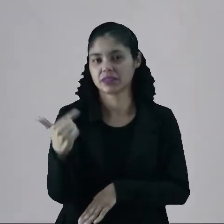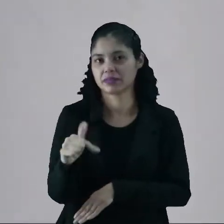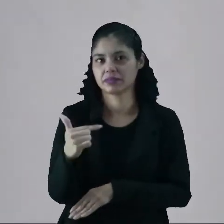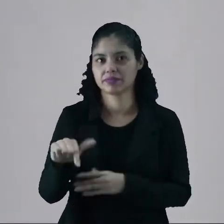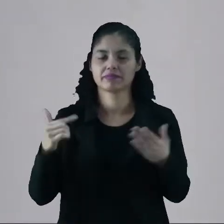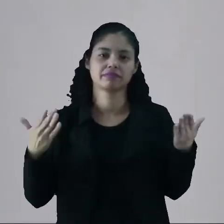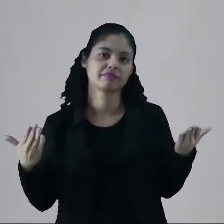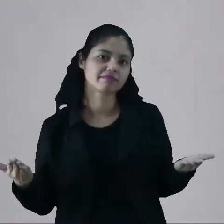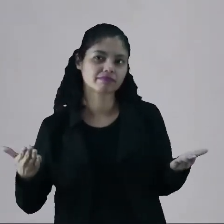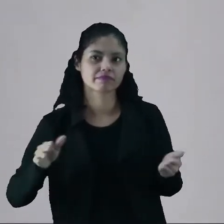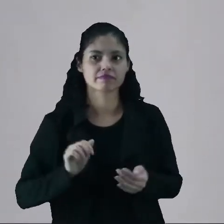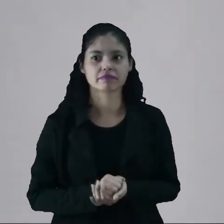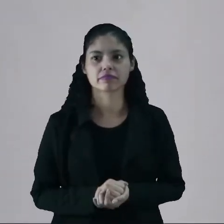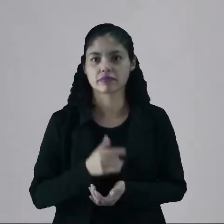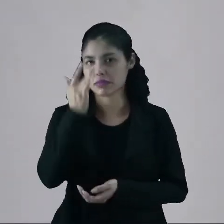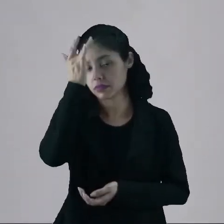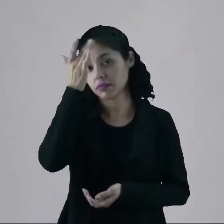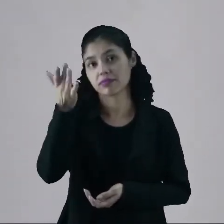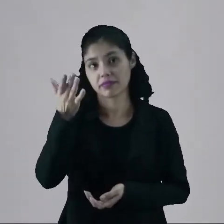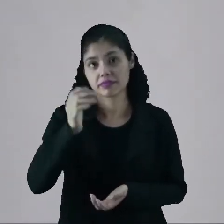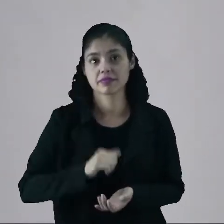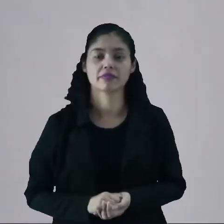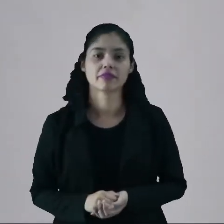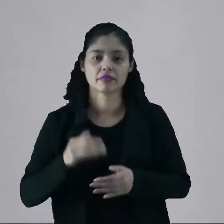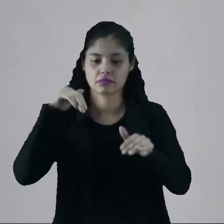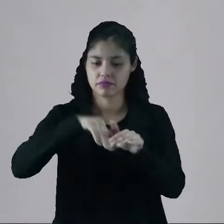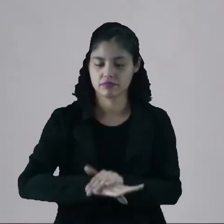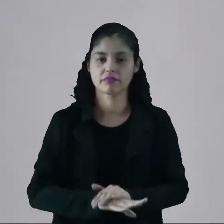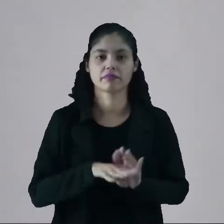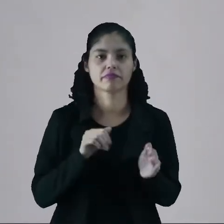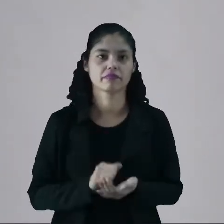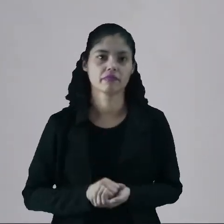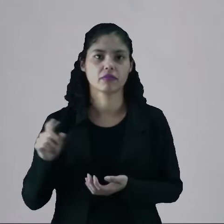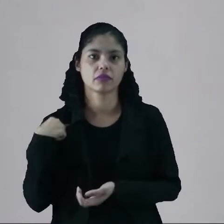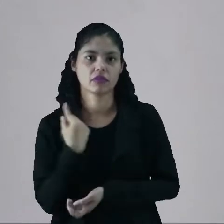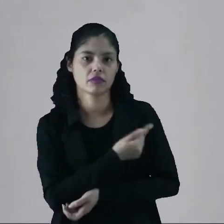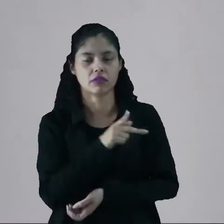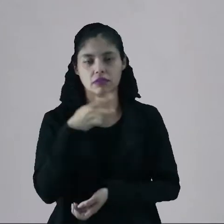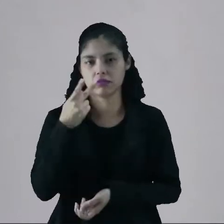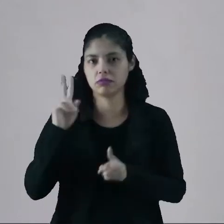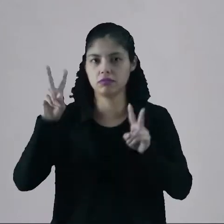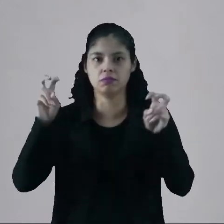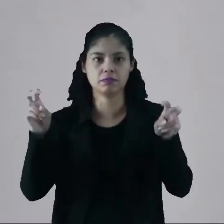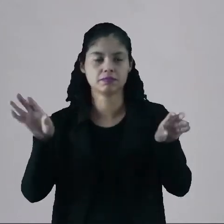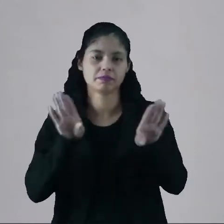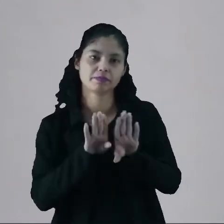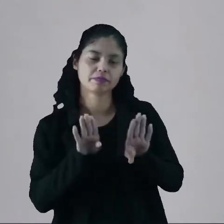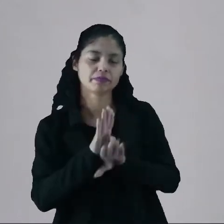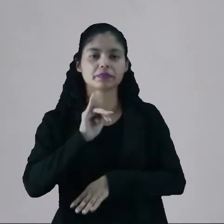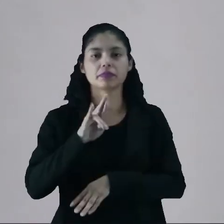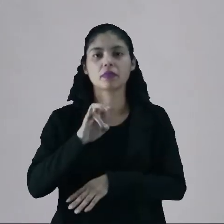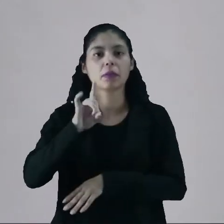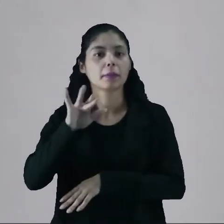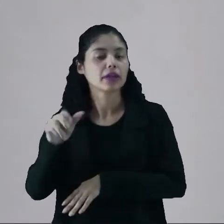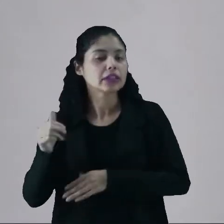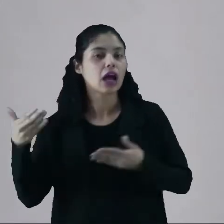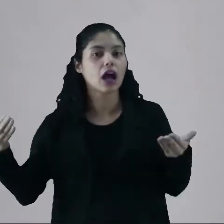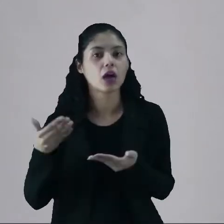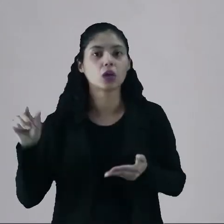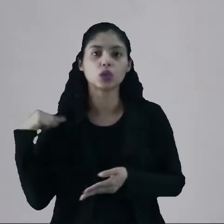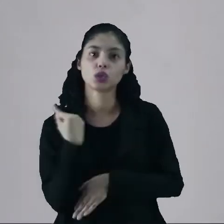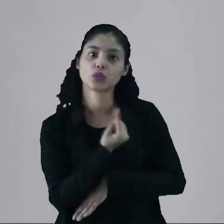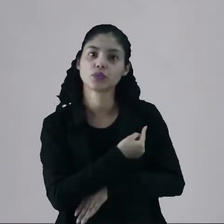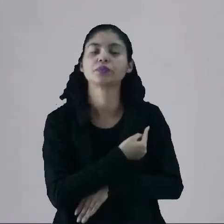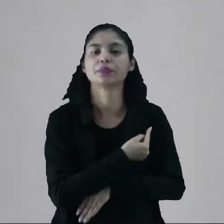não tem a facilidade de armazenamento. Então nós falamos aí sobre biomassa e agora nós